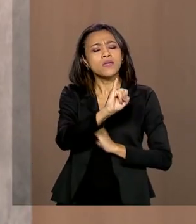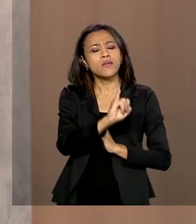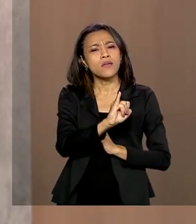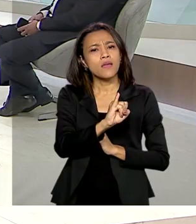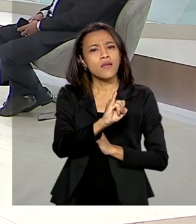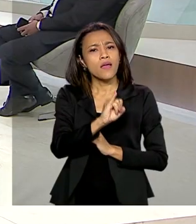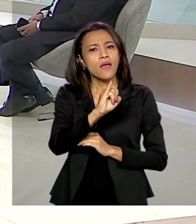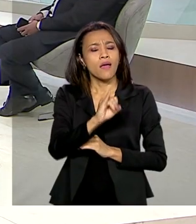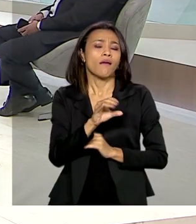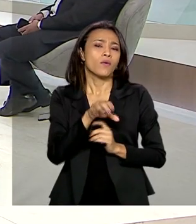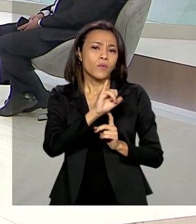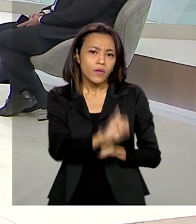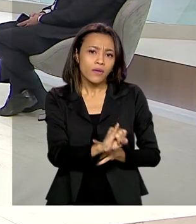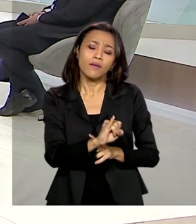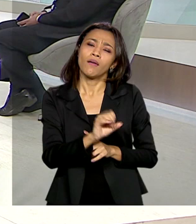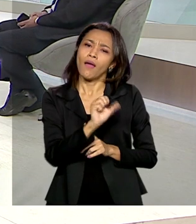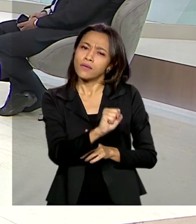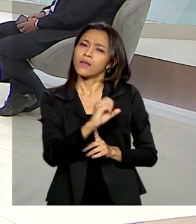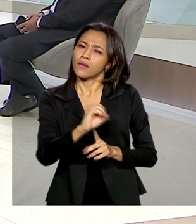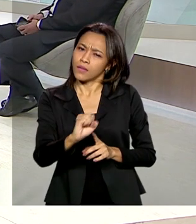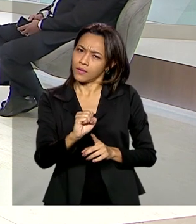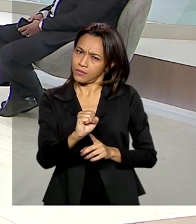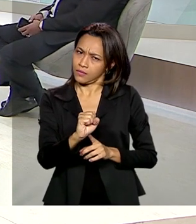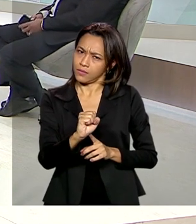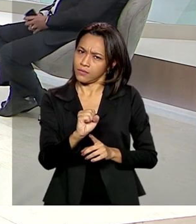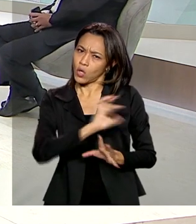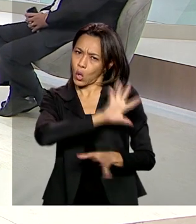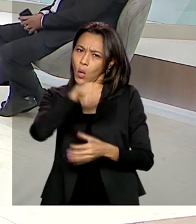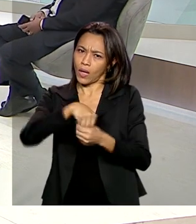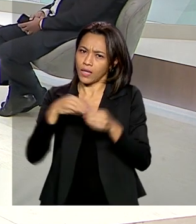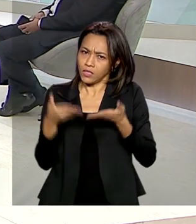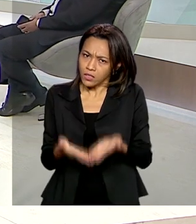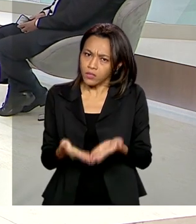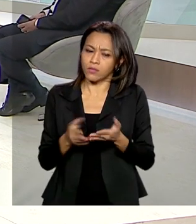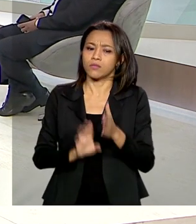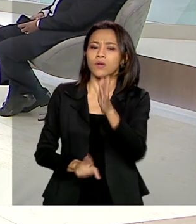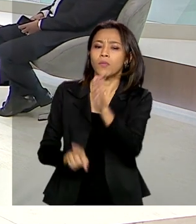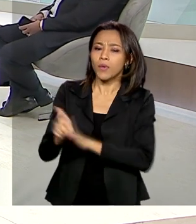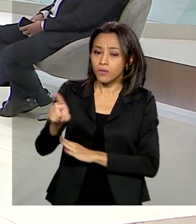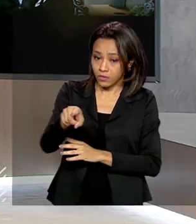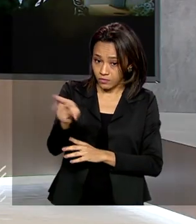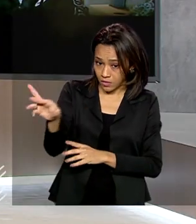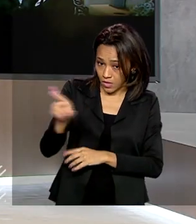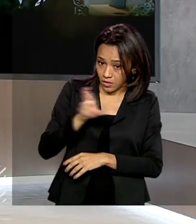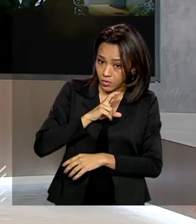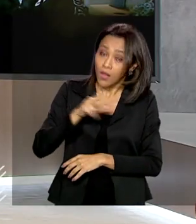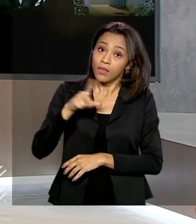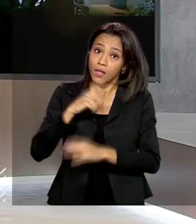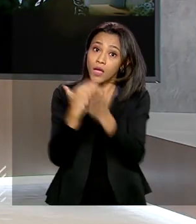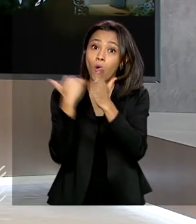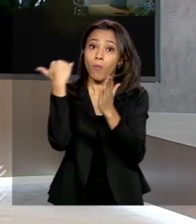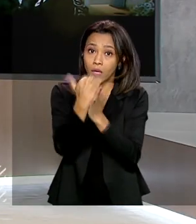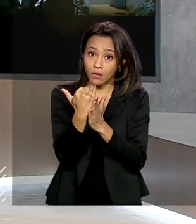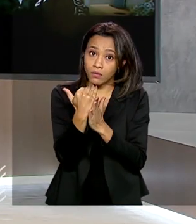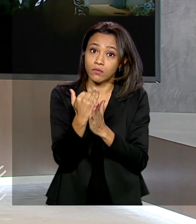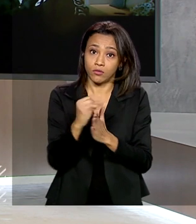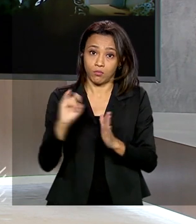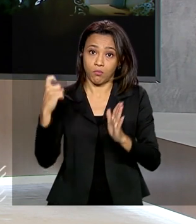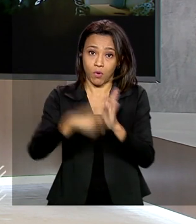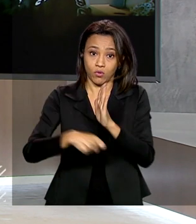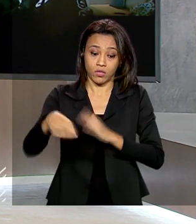conta? Doutora Fife, fica à vontade para responder. Há aumento de carga tributária para o setor de serviços, por exemplo, ou não?